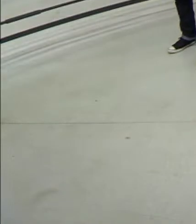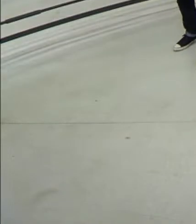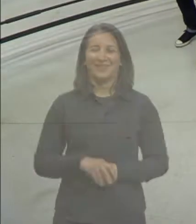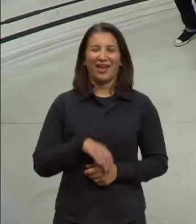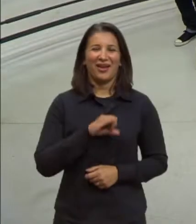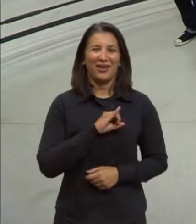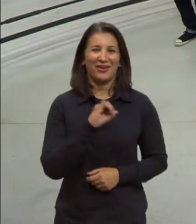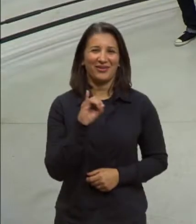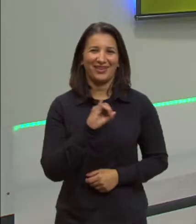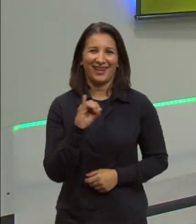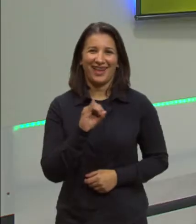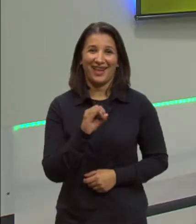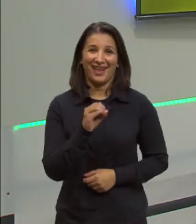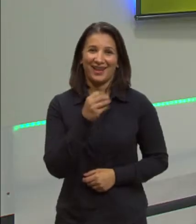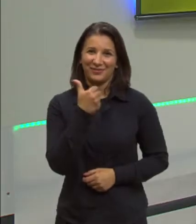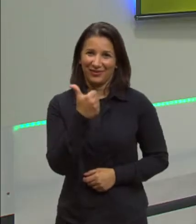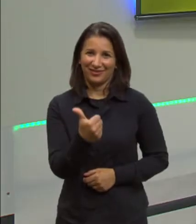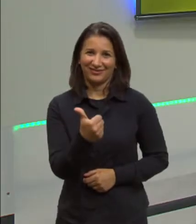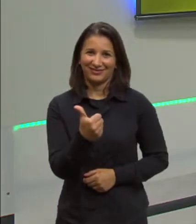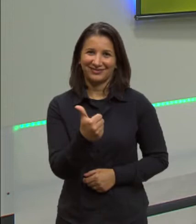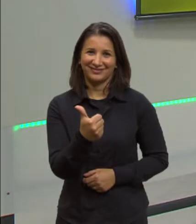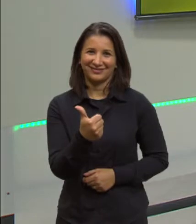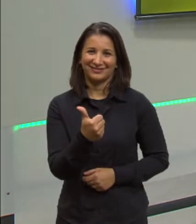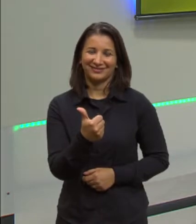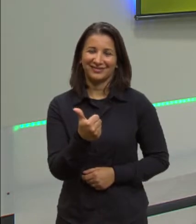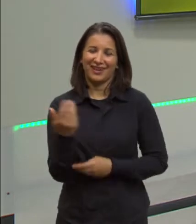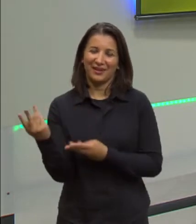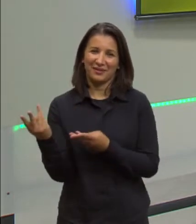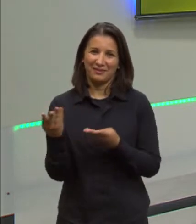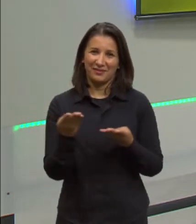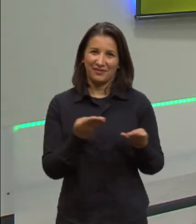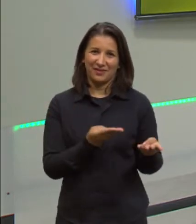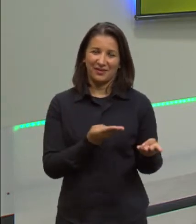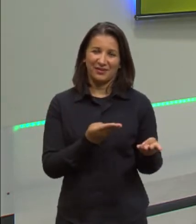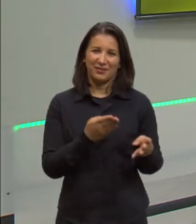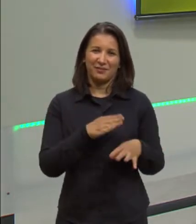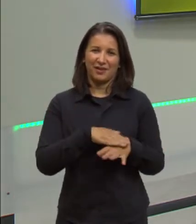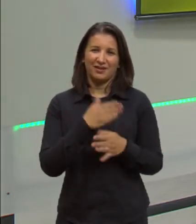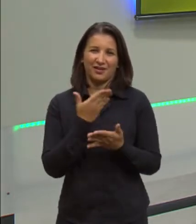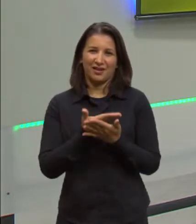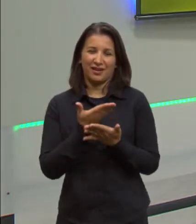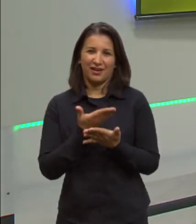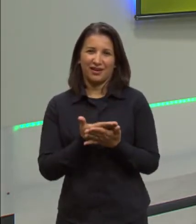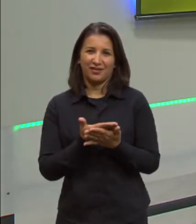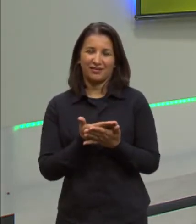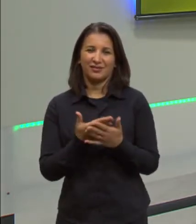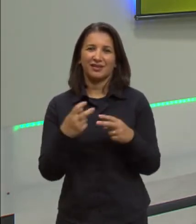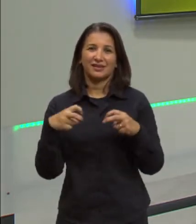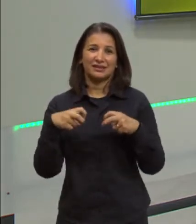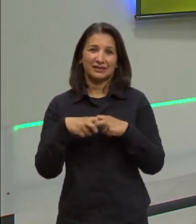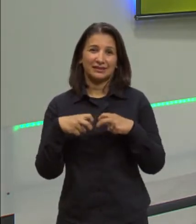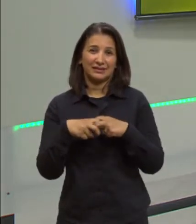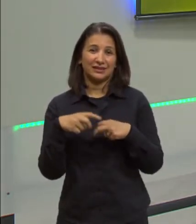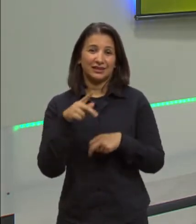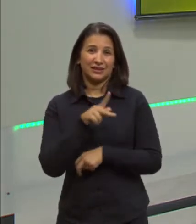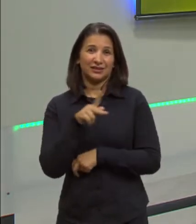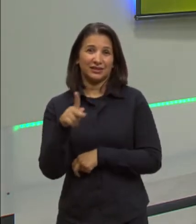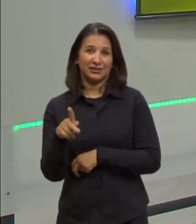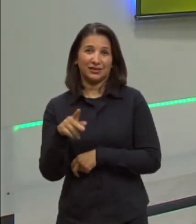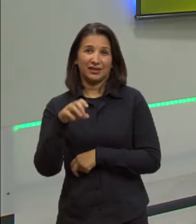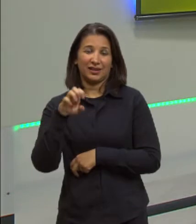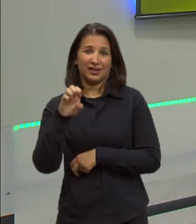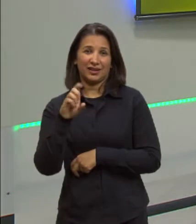Olá, tudo bem? Sejam bem-vindos então a mais uma aula de Física. Eu sou o professor Edson